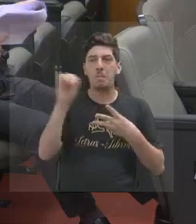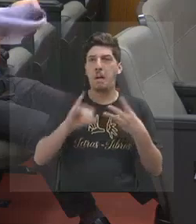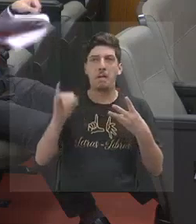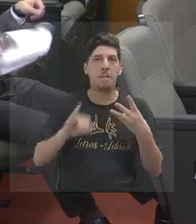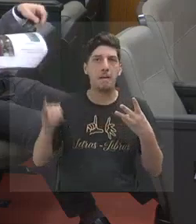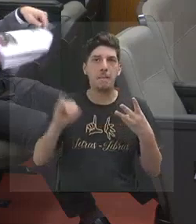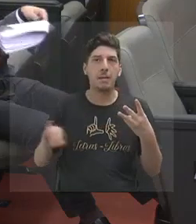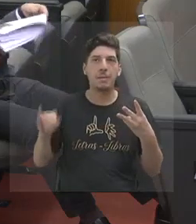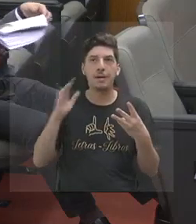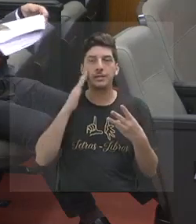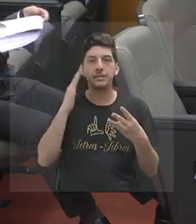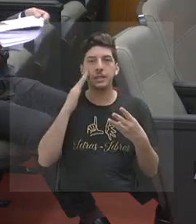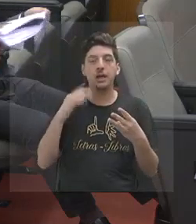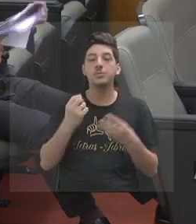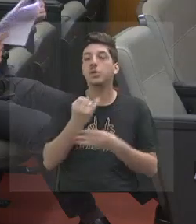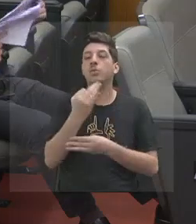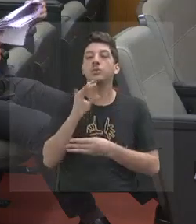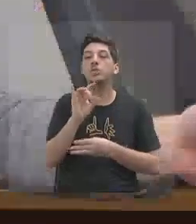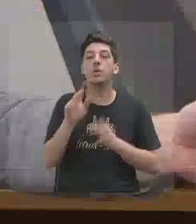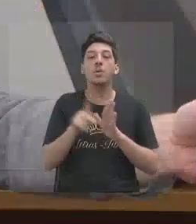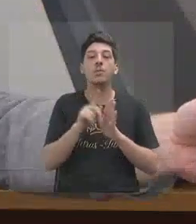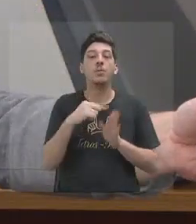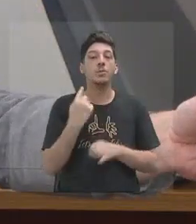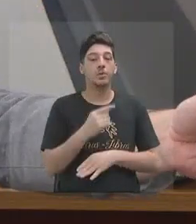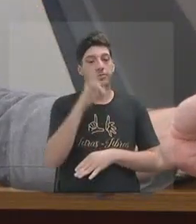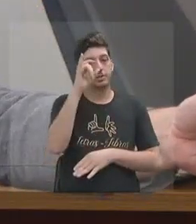Então, esses números aí são só da nossa rede social.